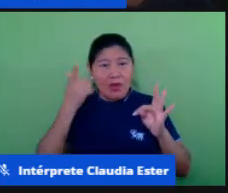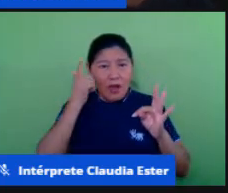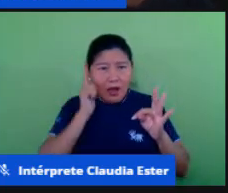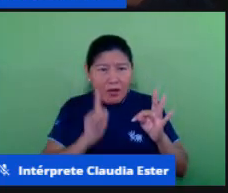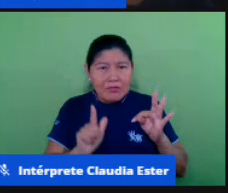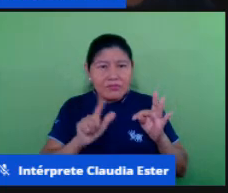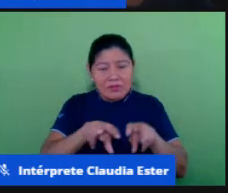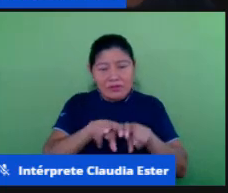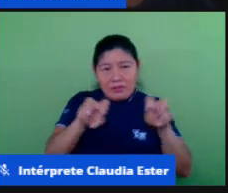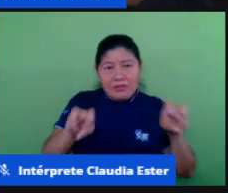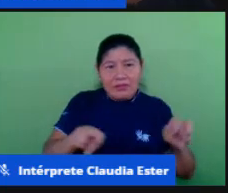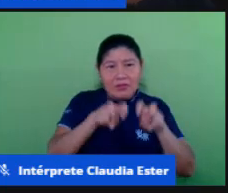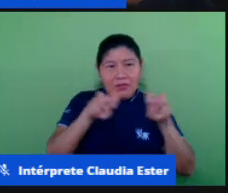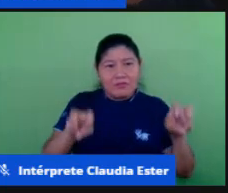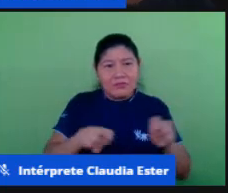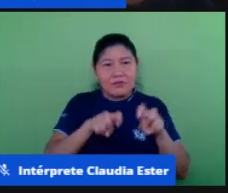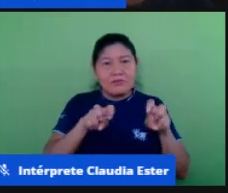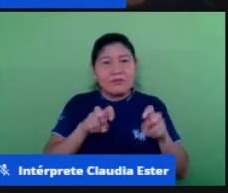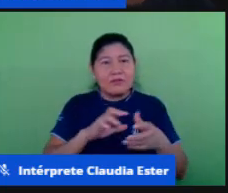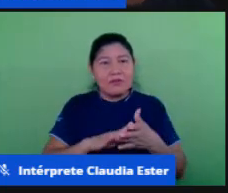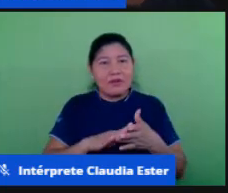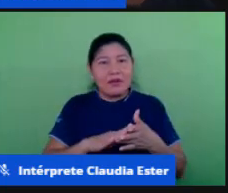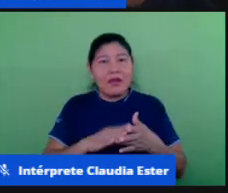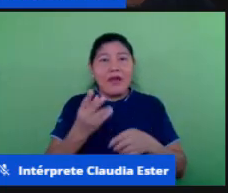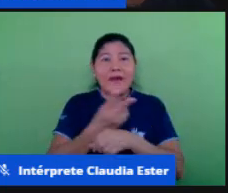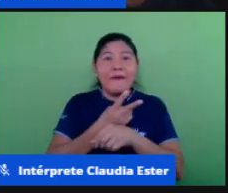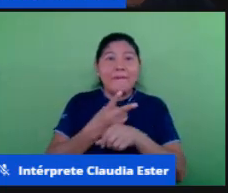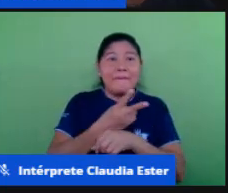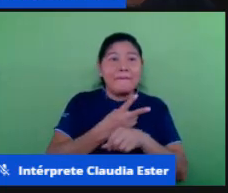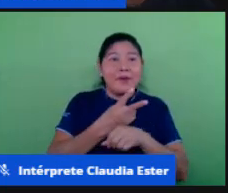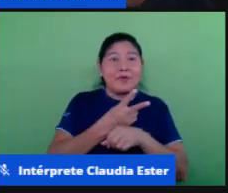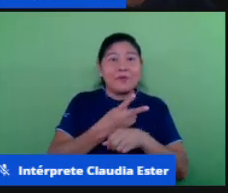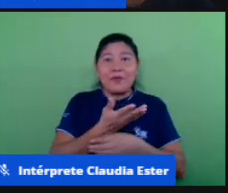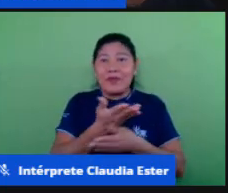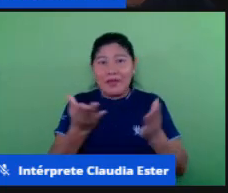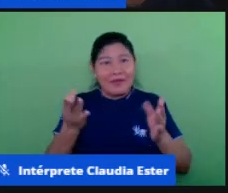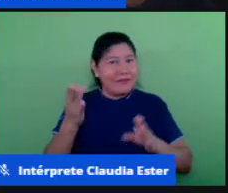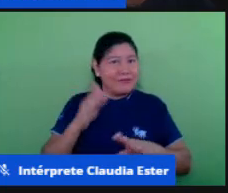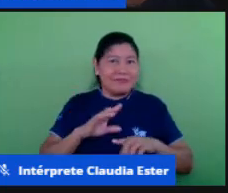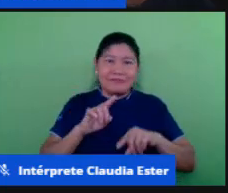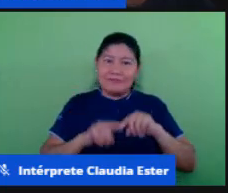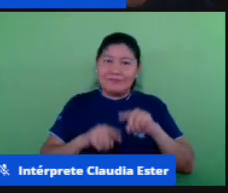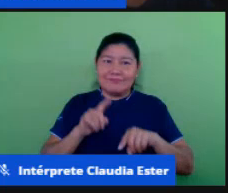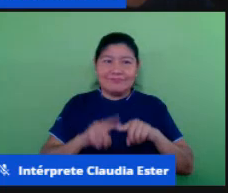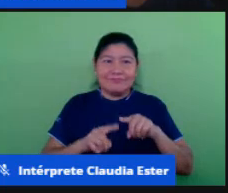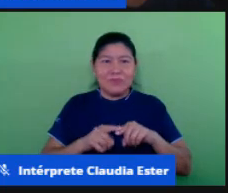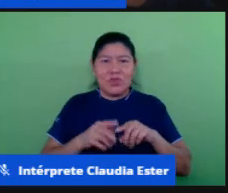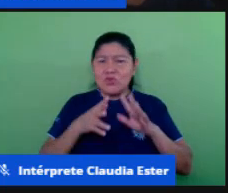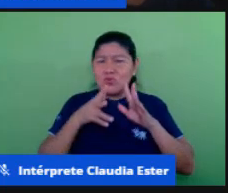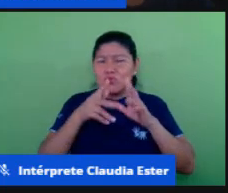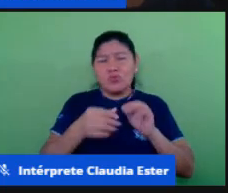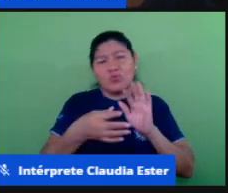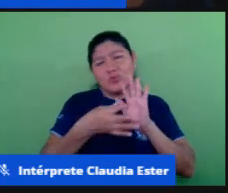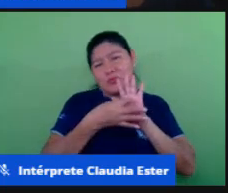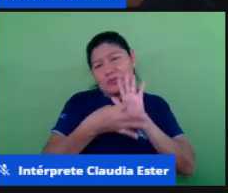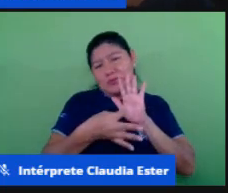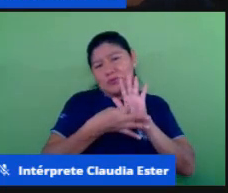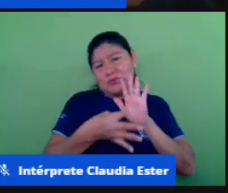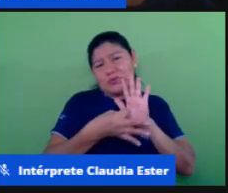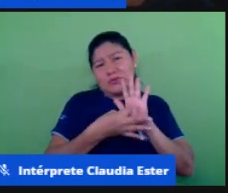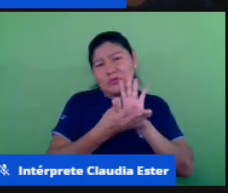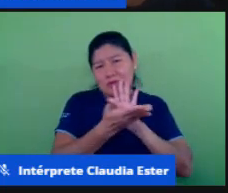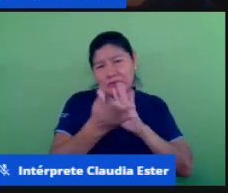computador né então buscar essas perguntas aí todas essas são sugestões né Sônia de